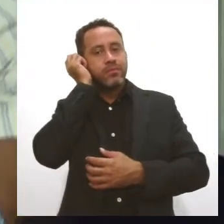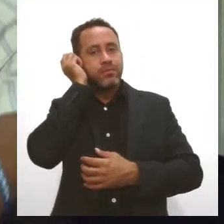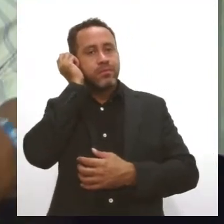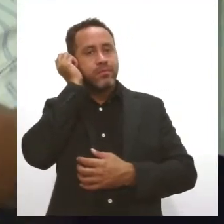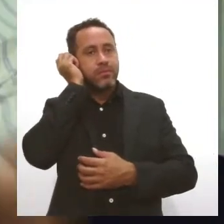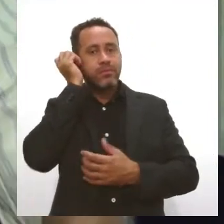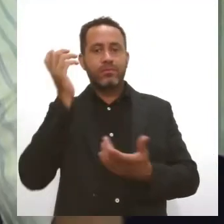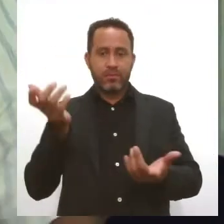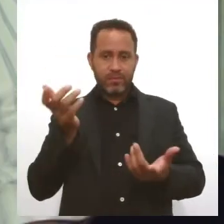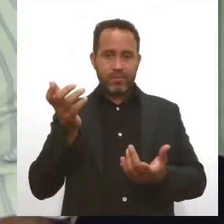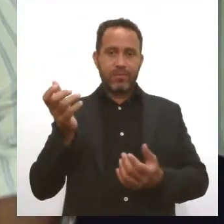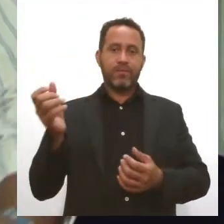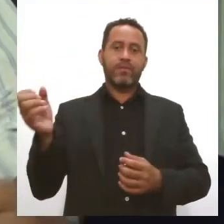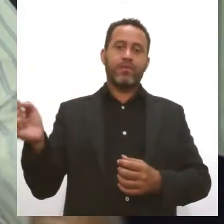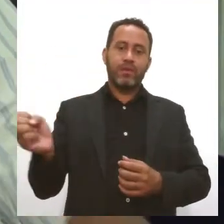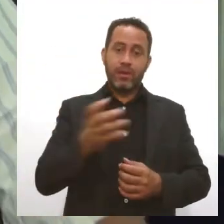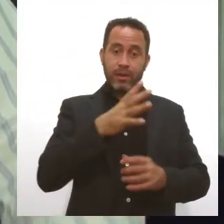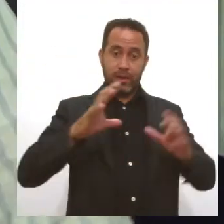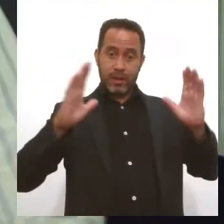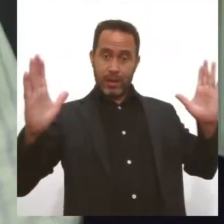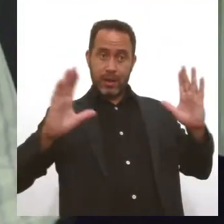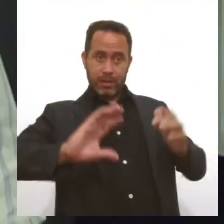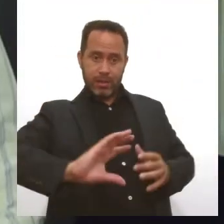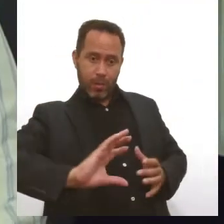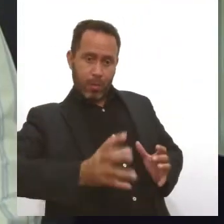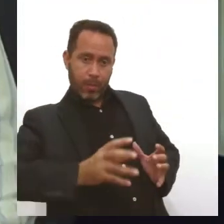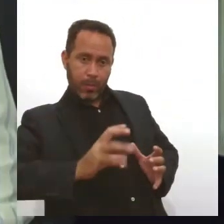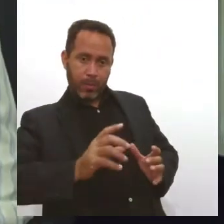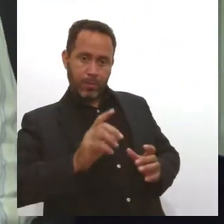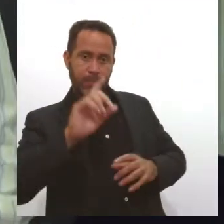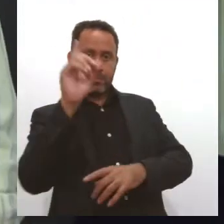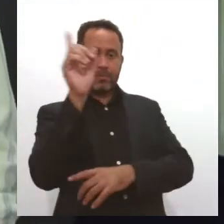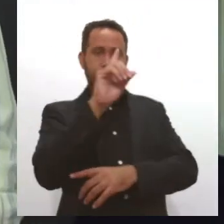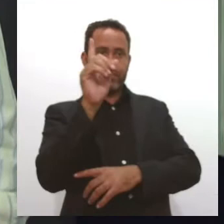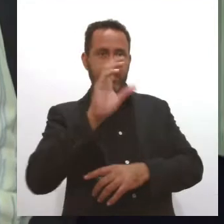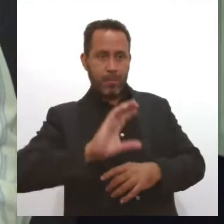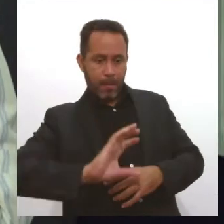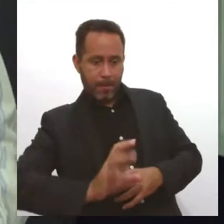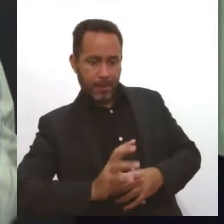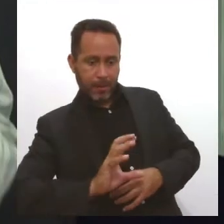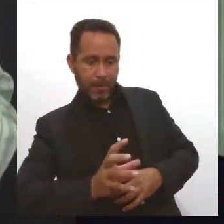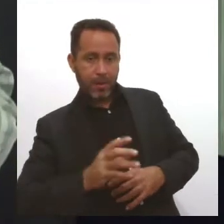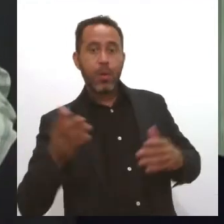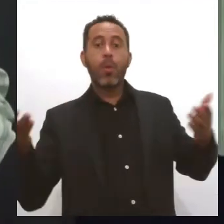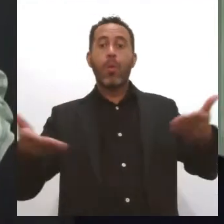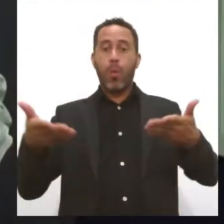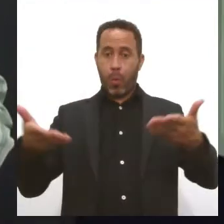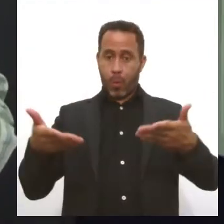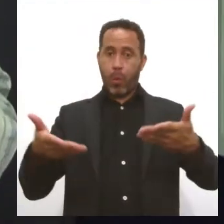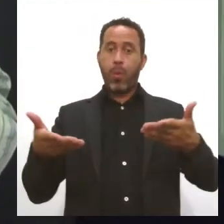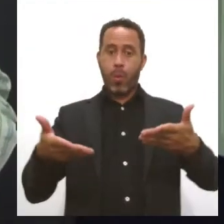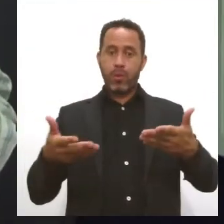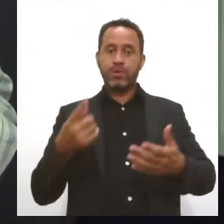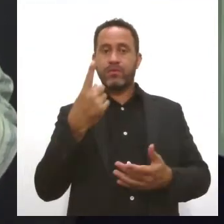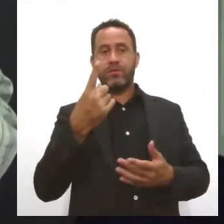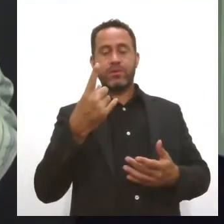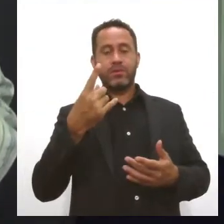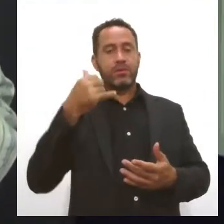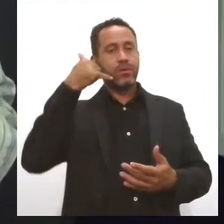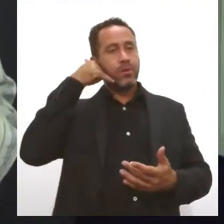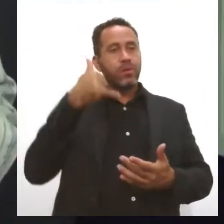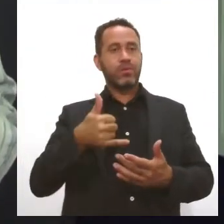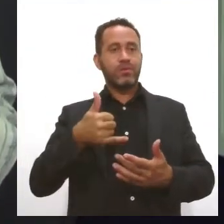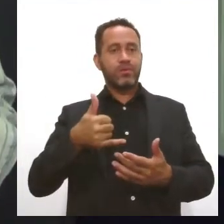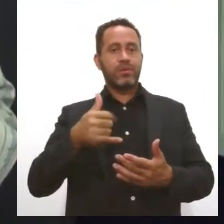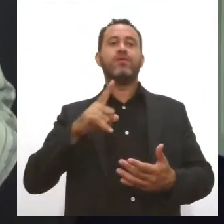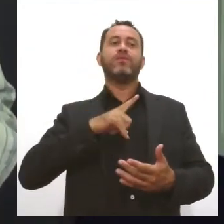que tinha que você girar, tinha que colocar a antena. E hoje, você com um celular razoável, você vai